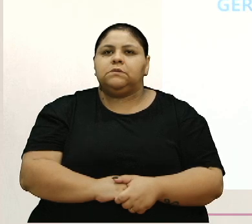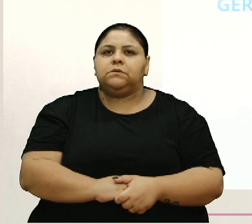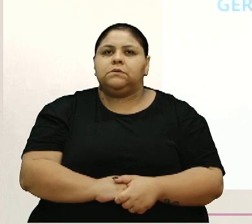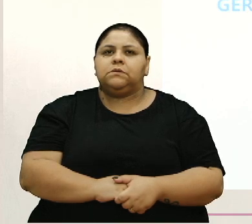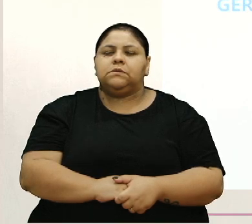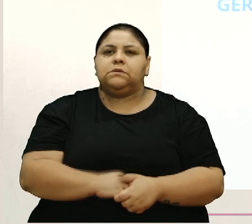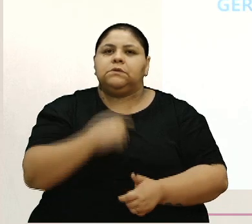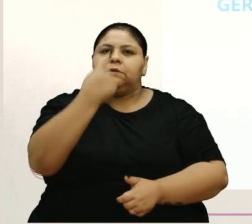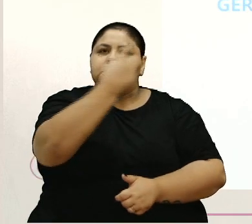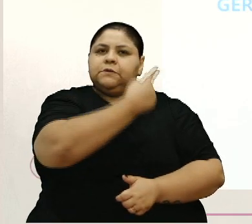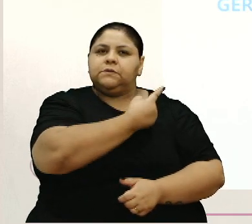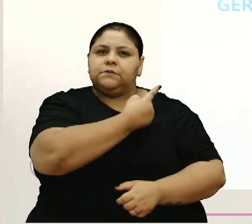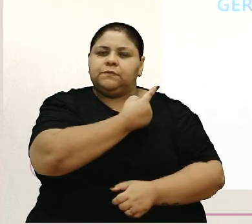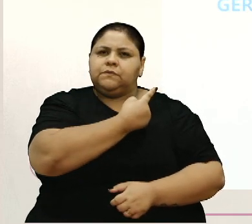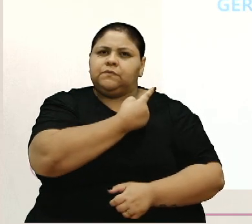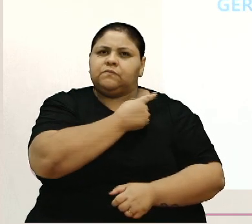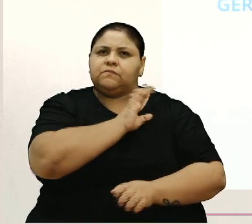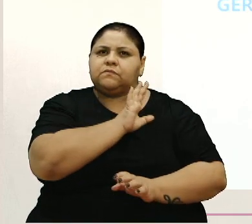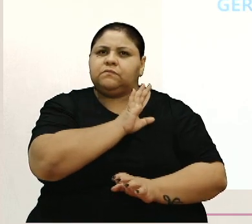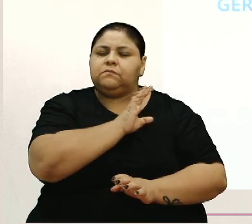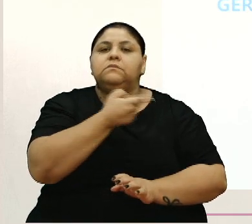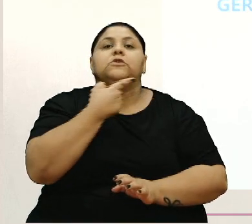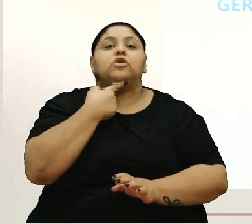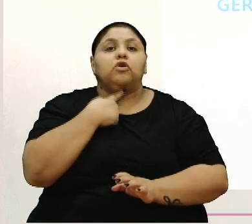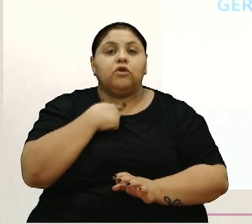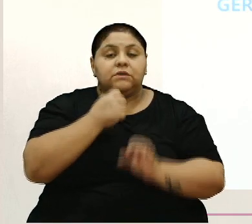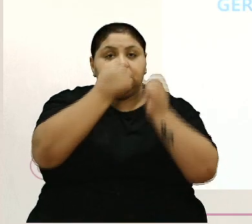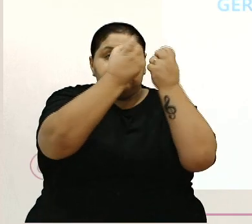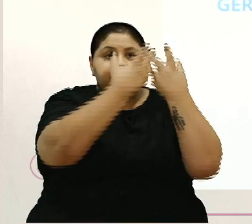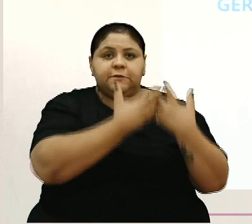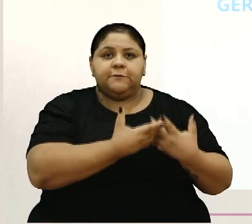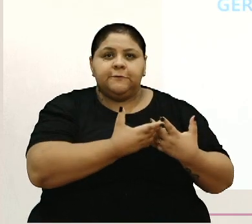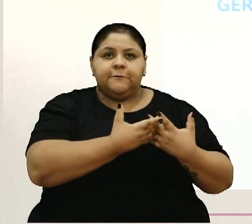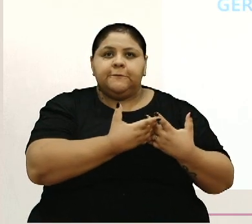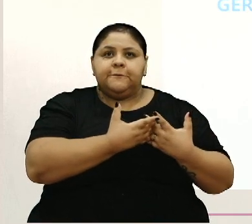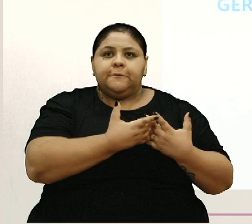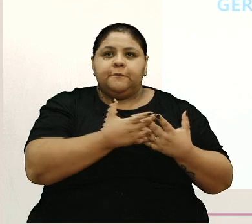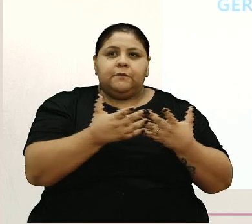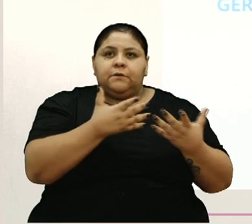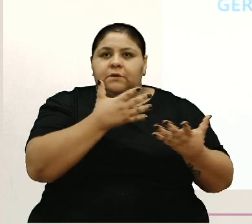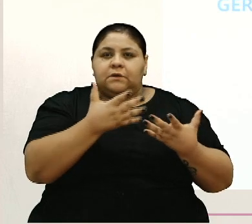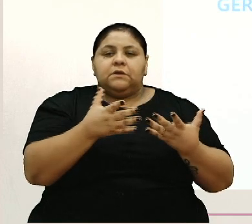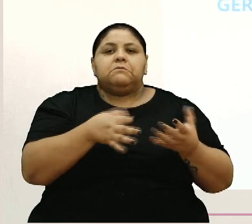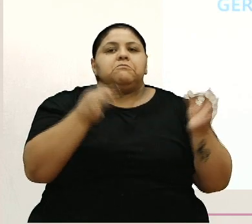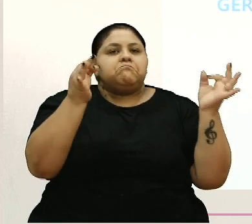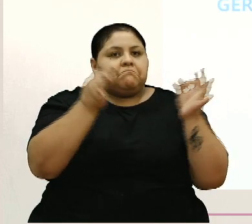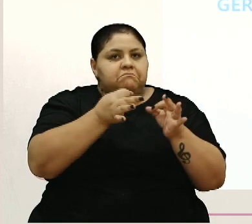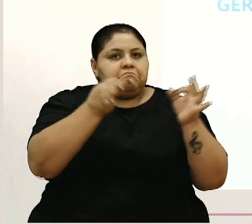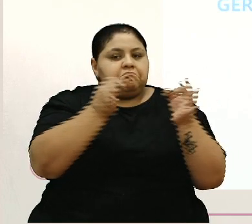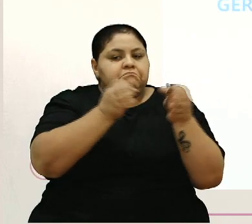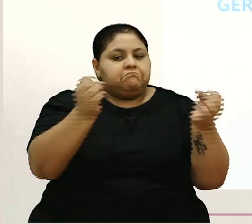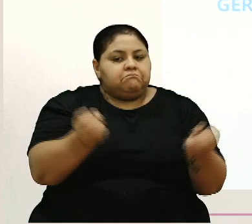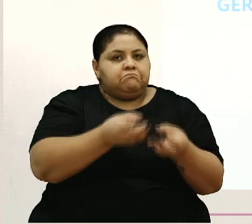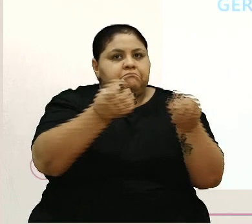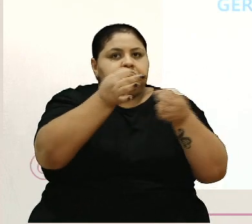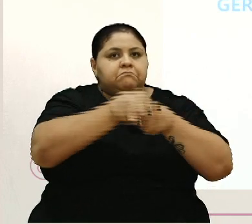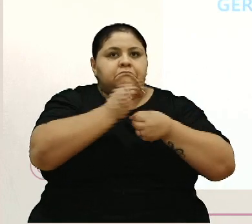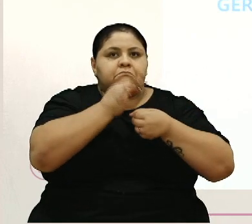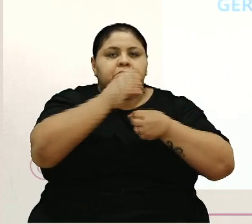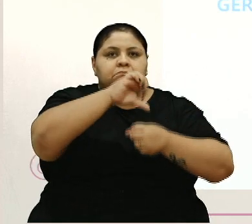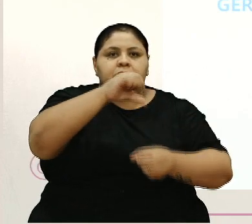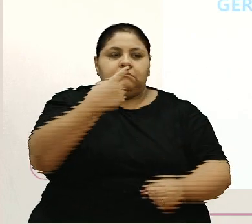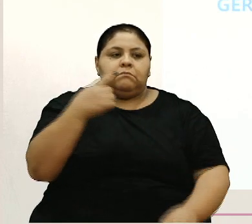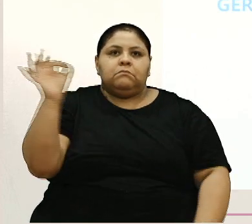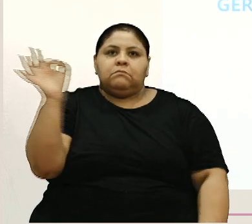Aqui que a gente gosta de salientar, Dá para se dizer que a gente teve uma excelência na Festa da Uva. 91